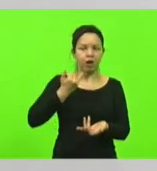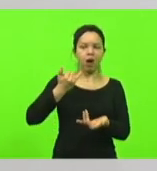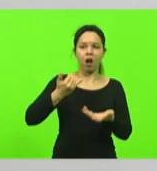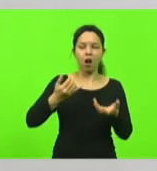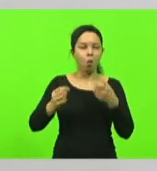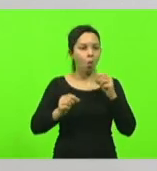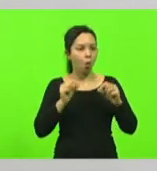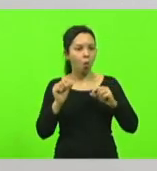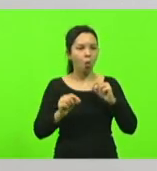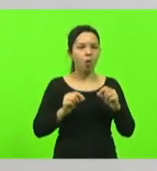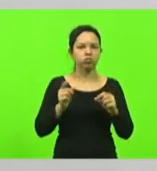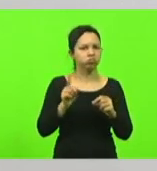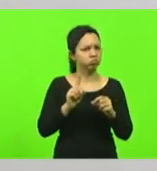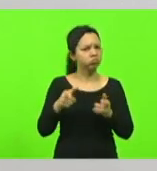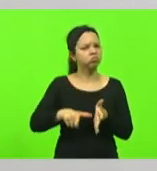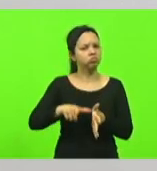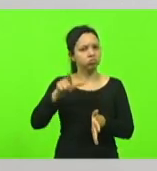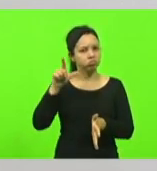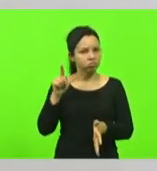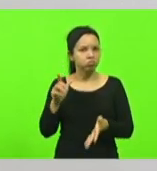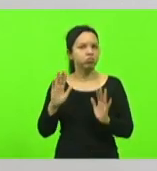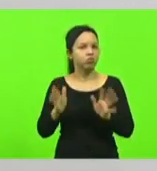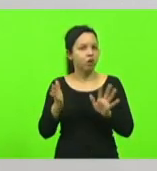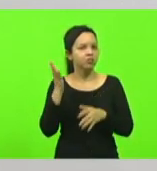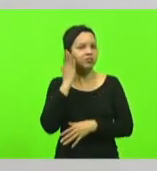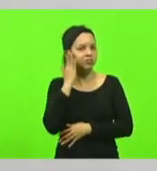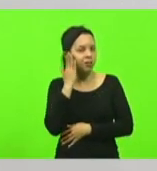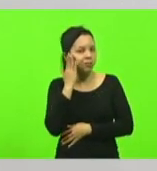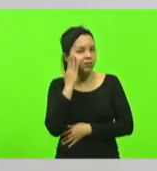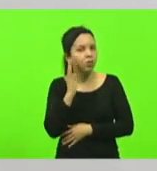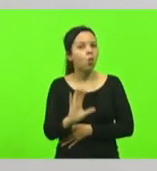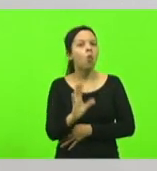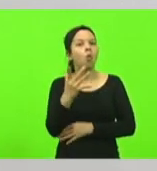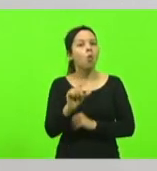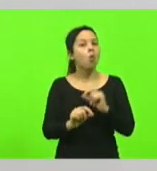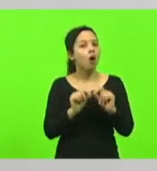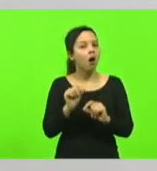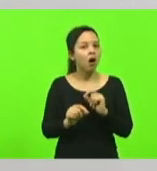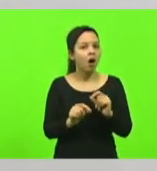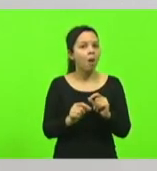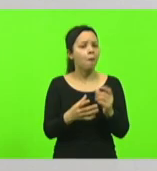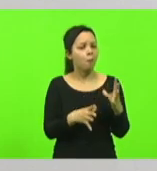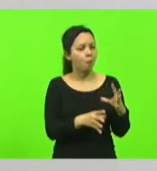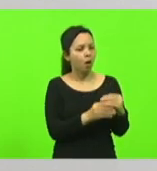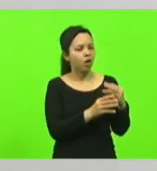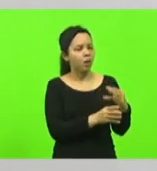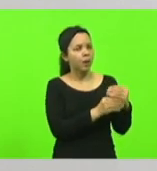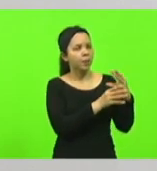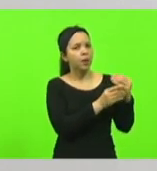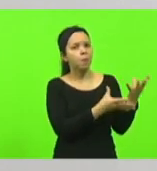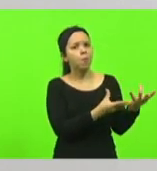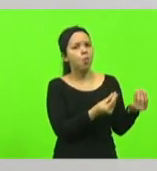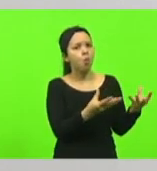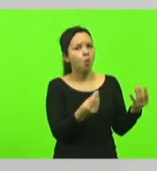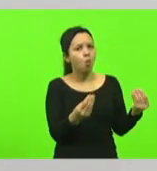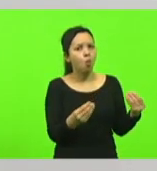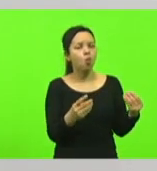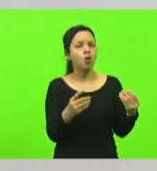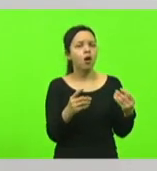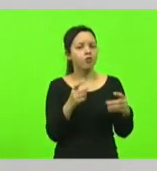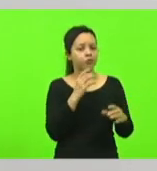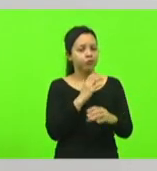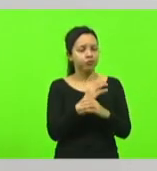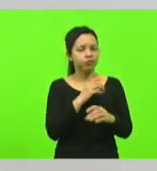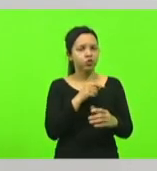aconteceu? Várias e várias emendas estão encontrando agora dificuldade de chegar lá na ponta, no cidadão, no pagador de